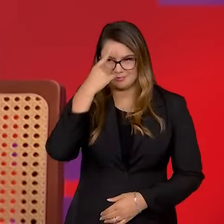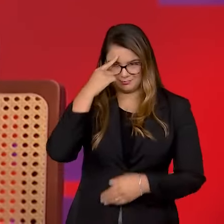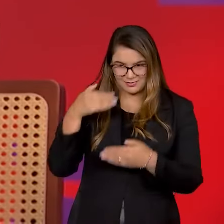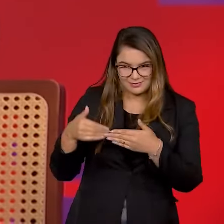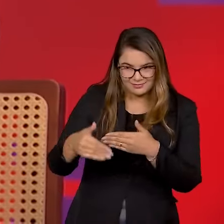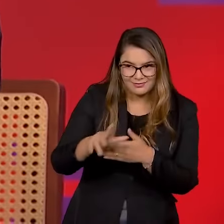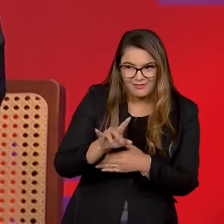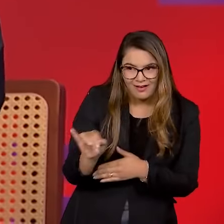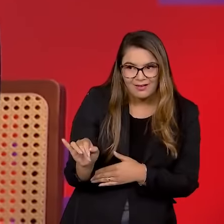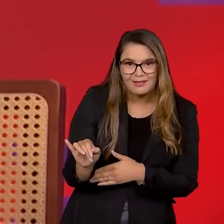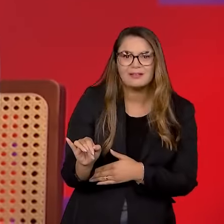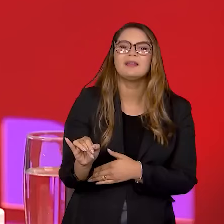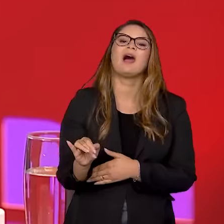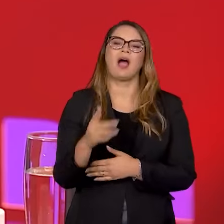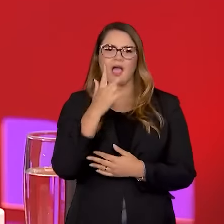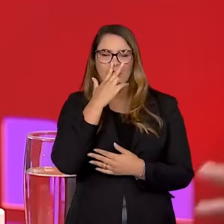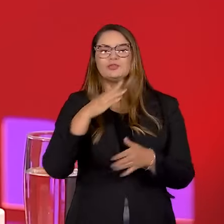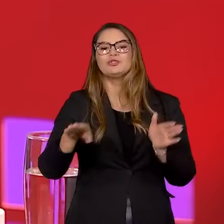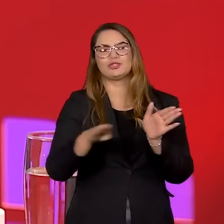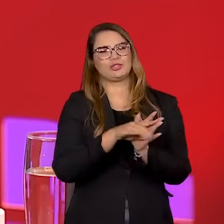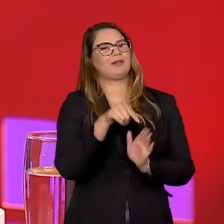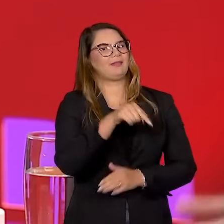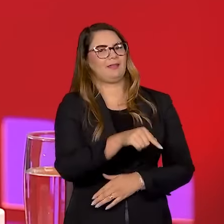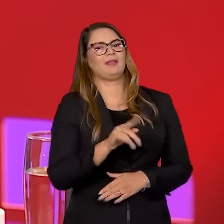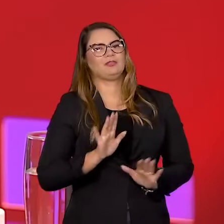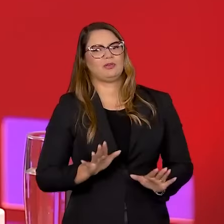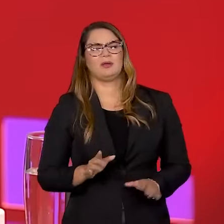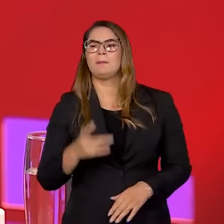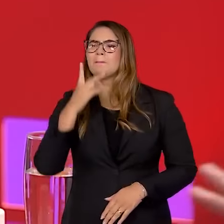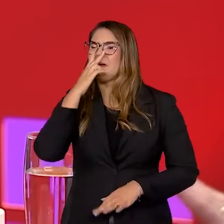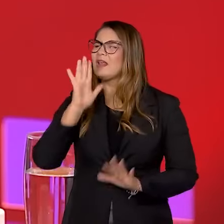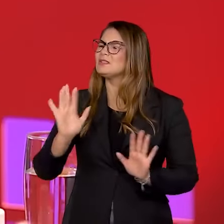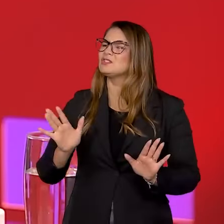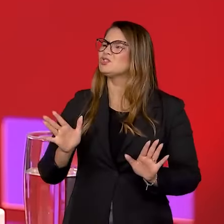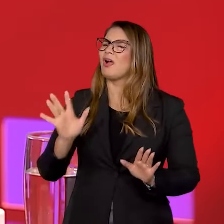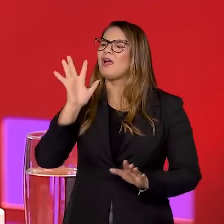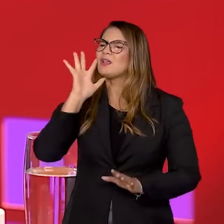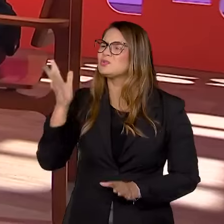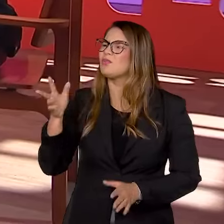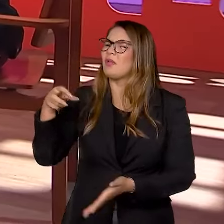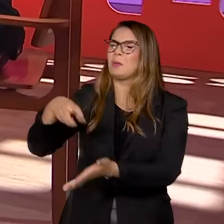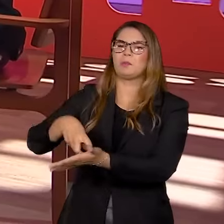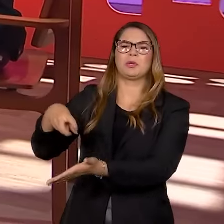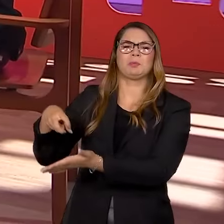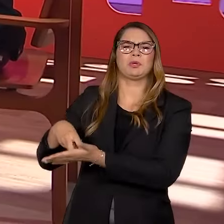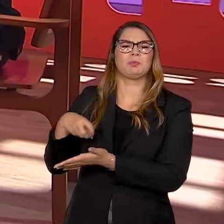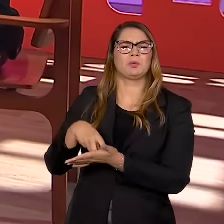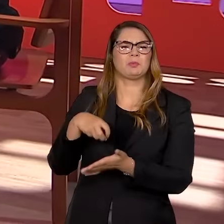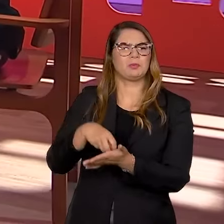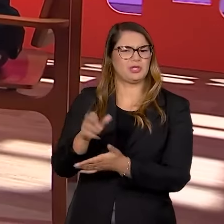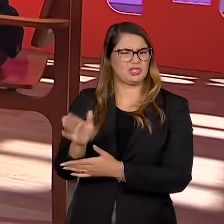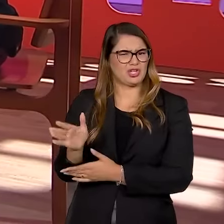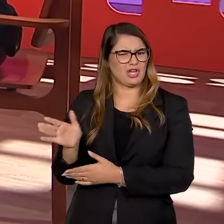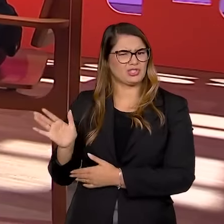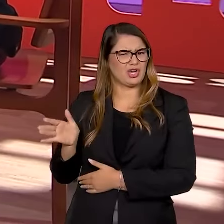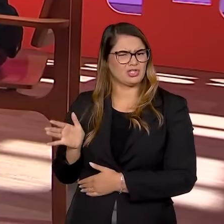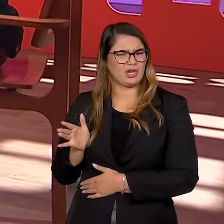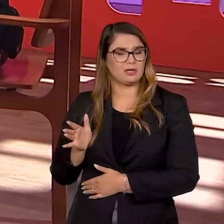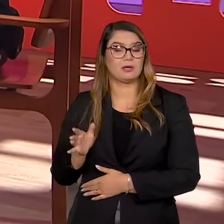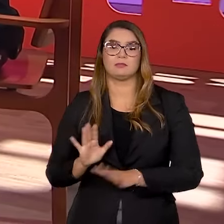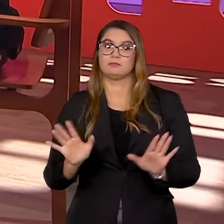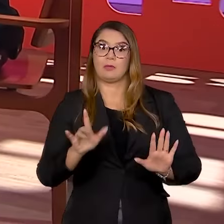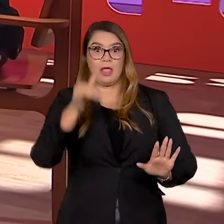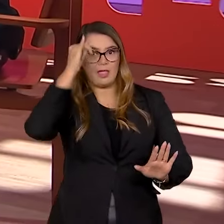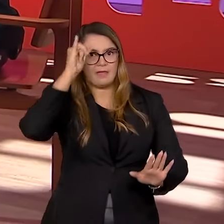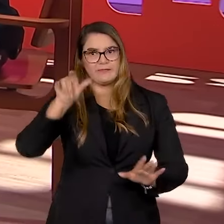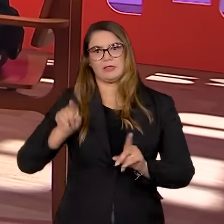ou... Eu acho que chega neles... Não tem um ar de conformidade já, de parecer que já estamos punindo essa galera, vamos deixar... Ou você acha que realmente... É isso que nós